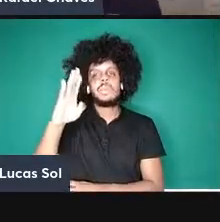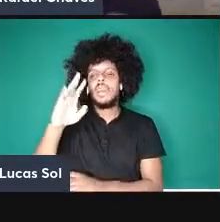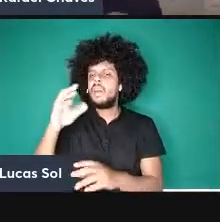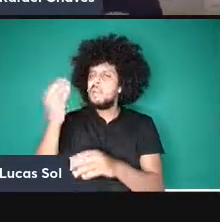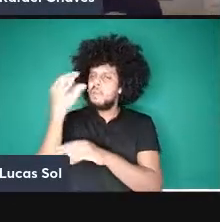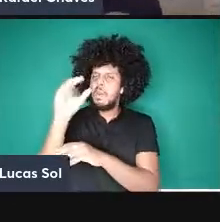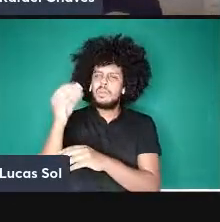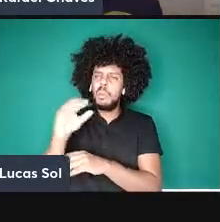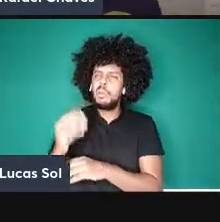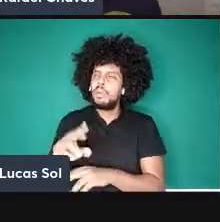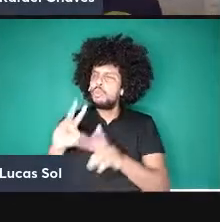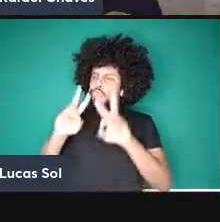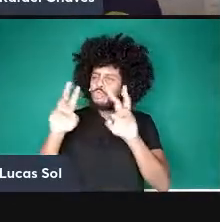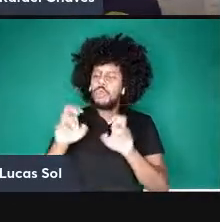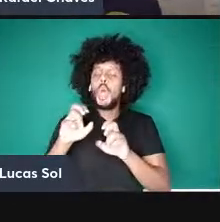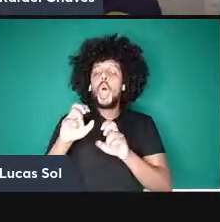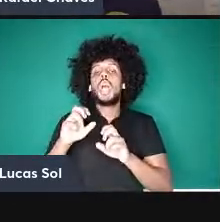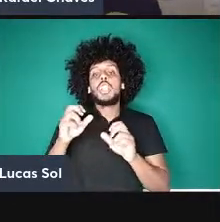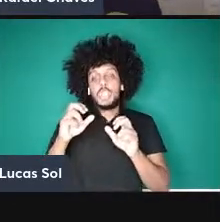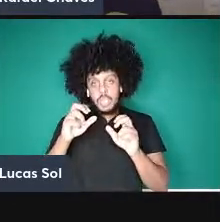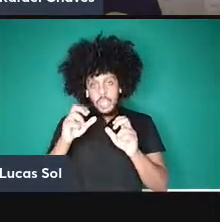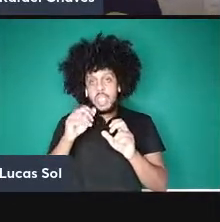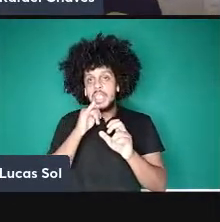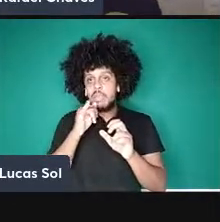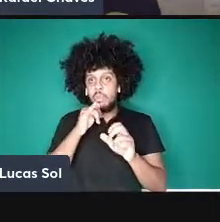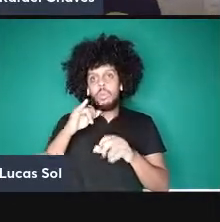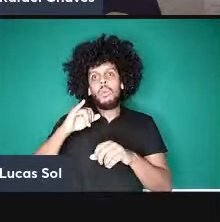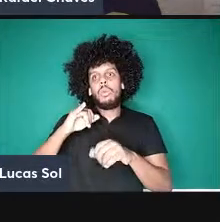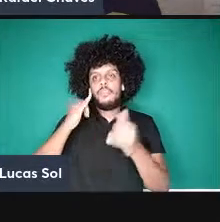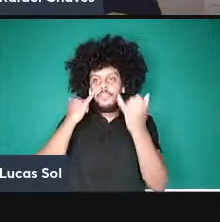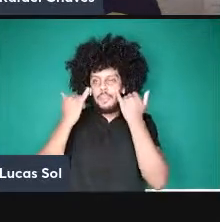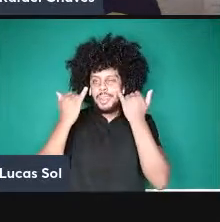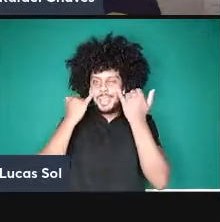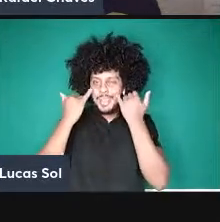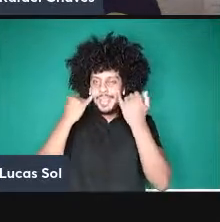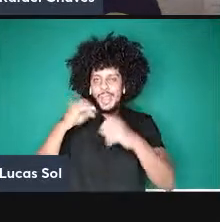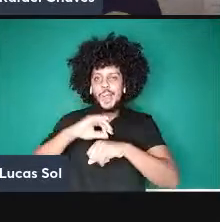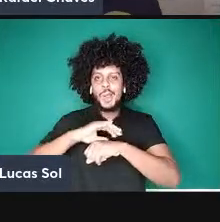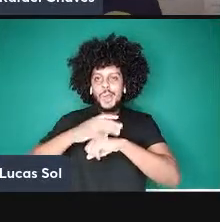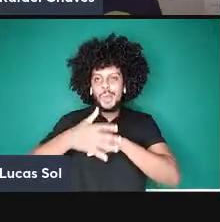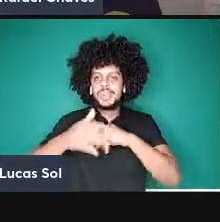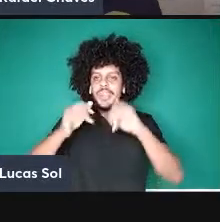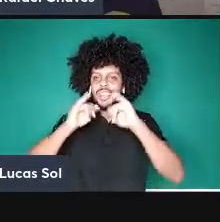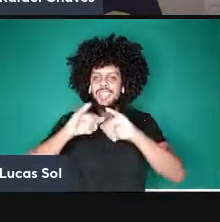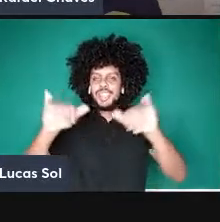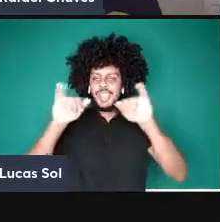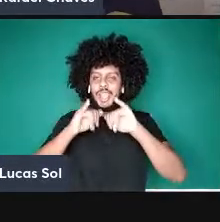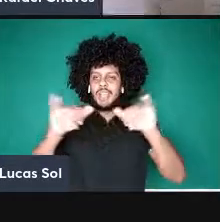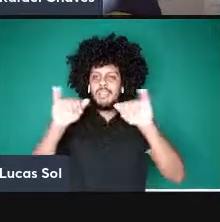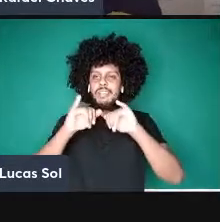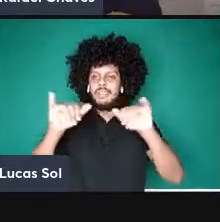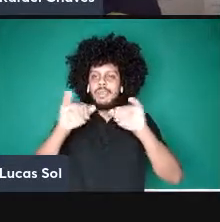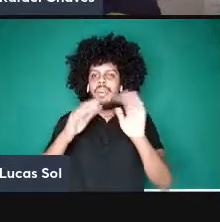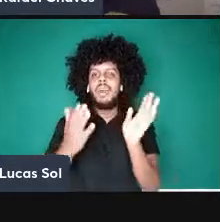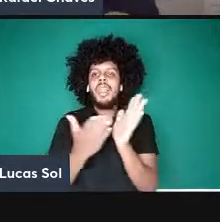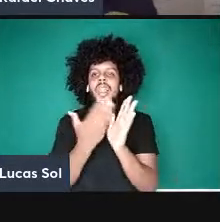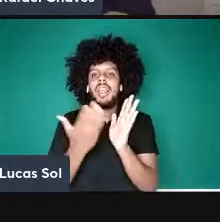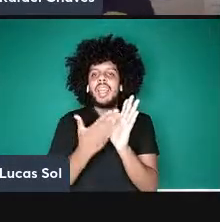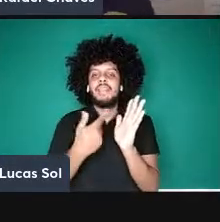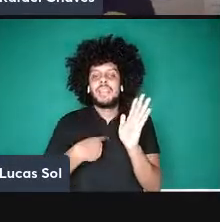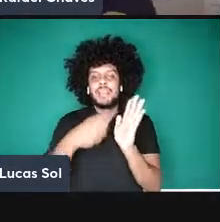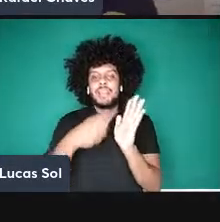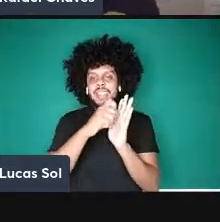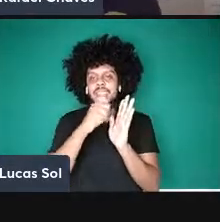quântica e faço aí uma divulgação um certo jabá do livro que eu escrevi de divulgação